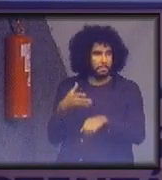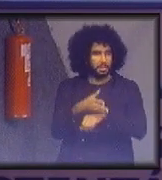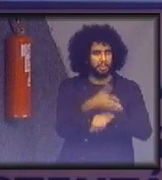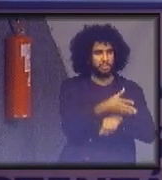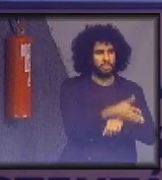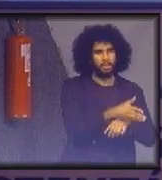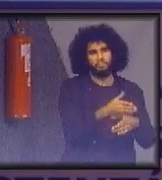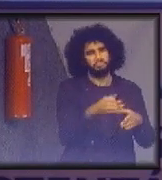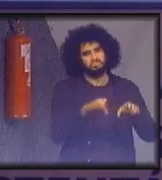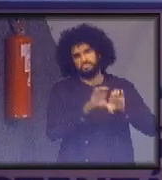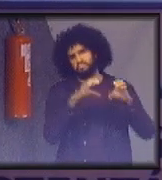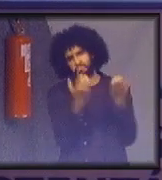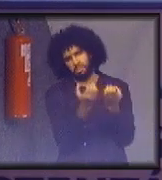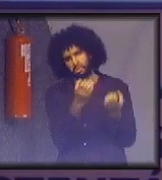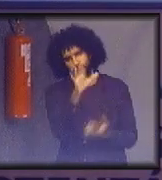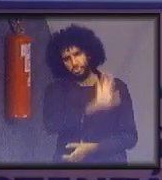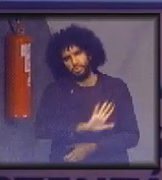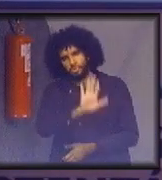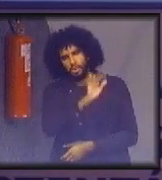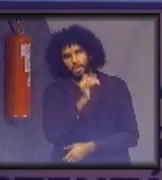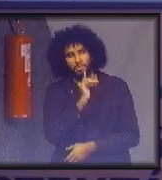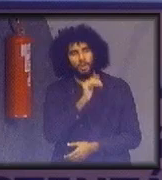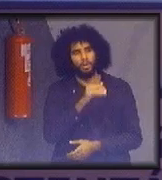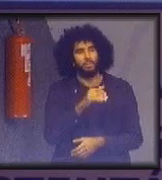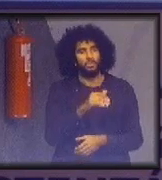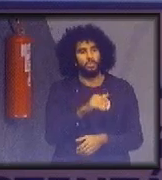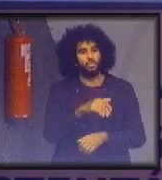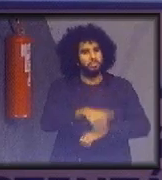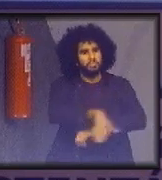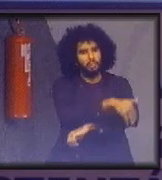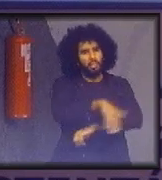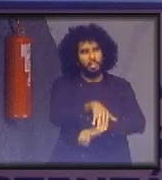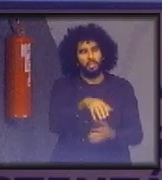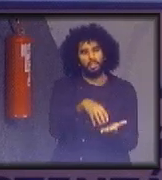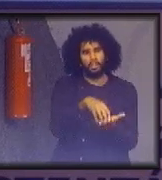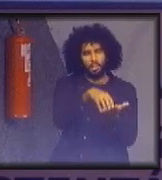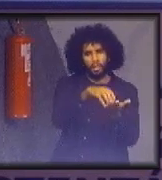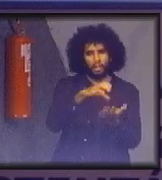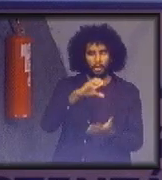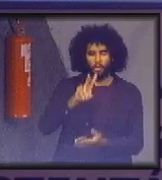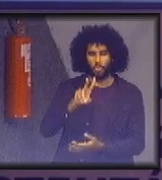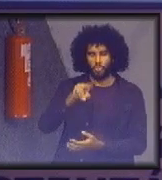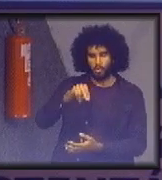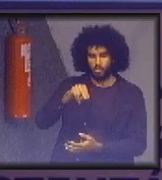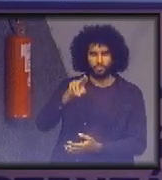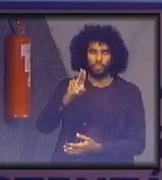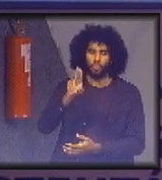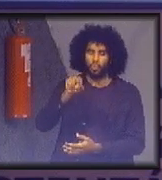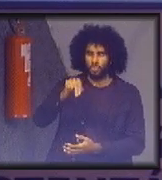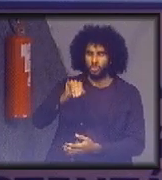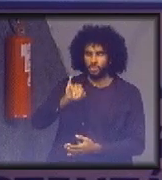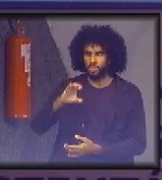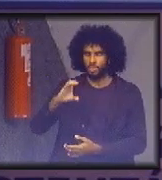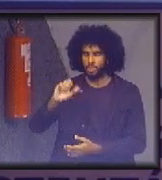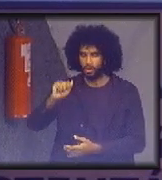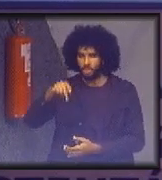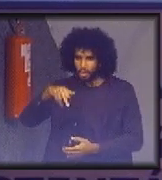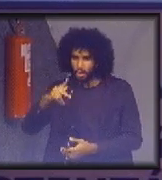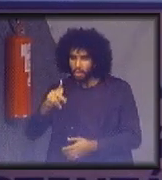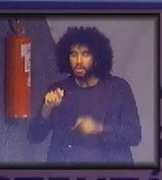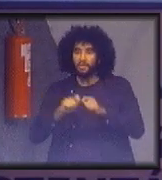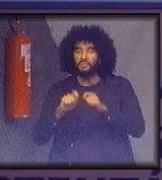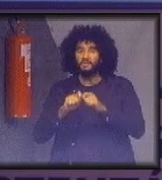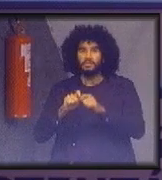comunidade Barão Geraldo, que é o bairro que cerca a Unicamp, para fazer uma campanha a favor de aumentar